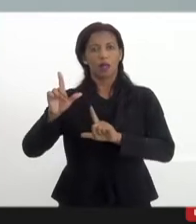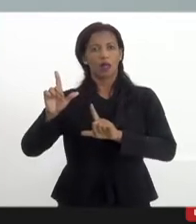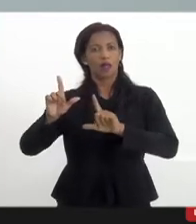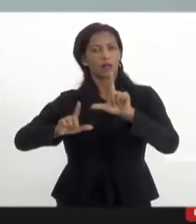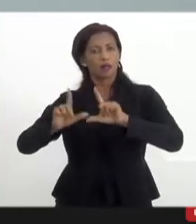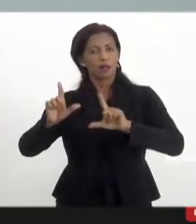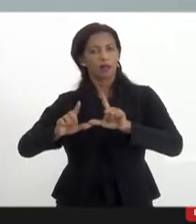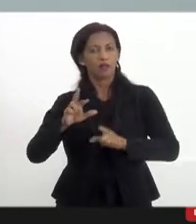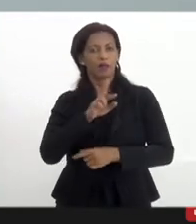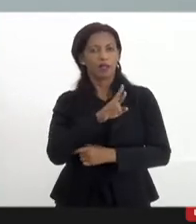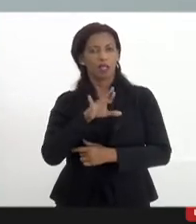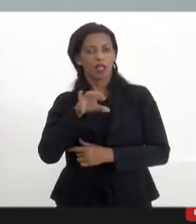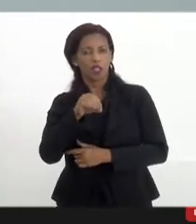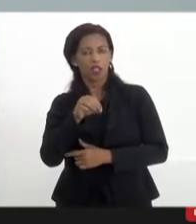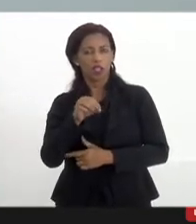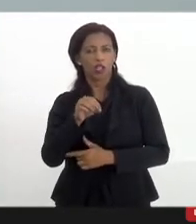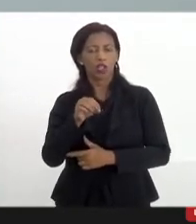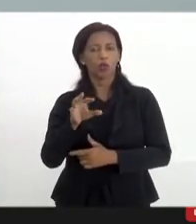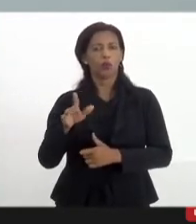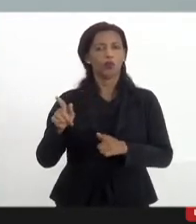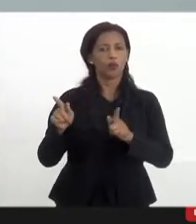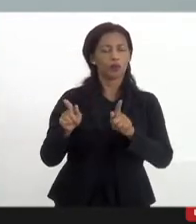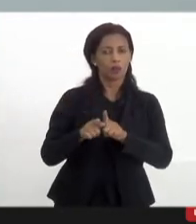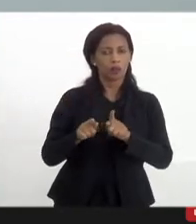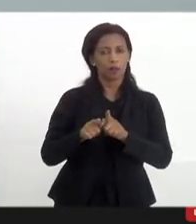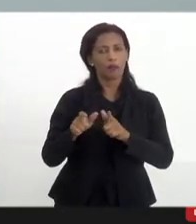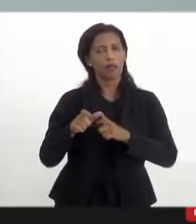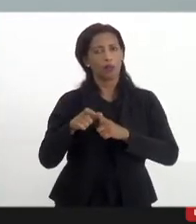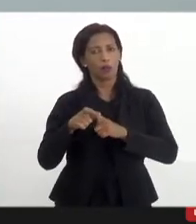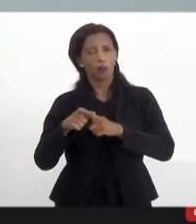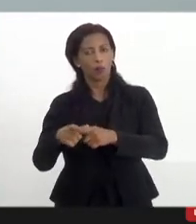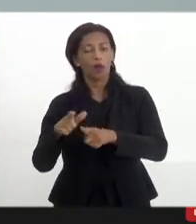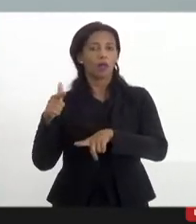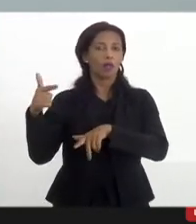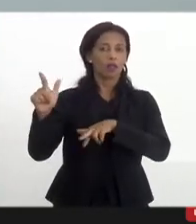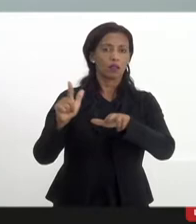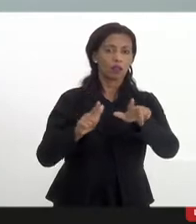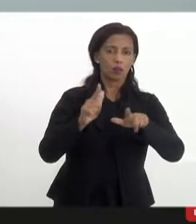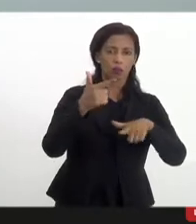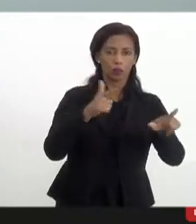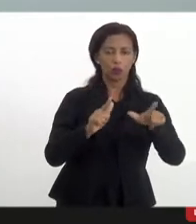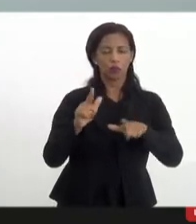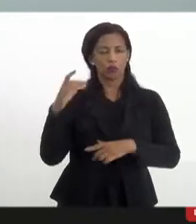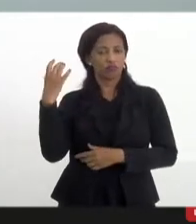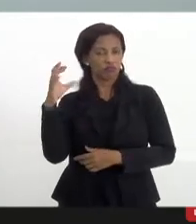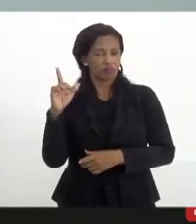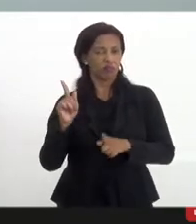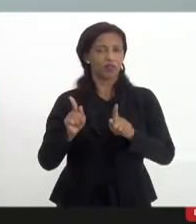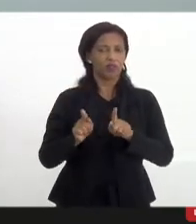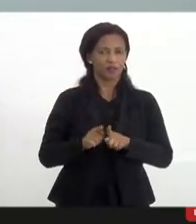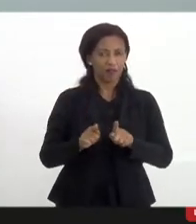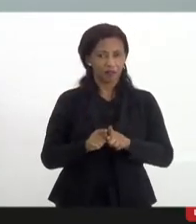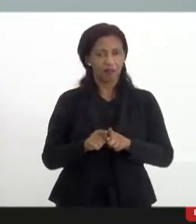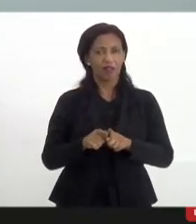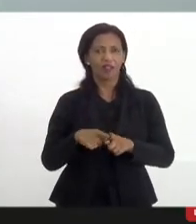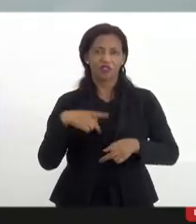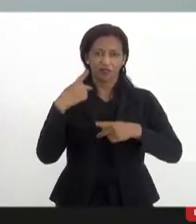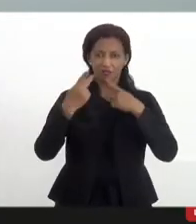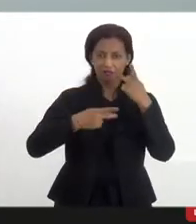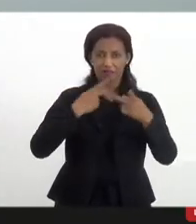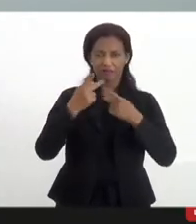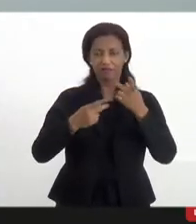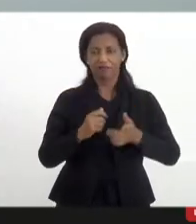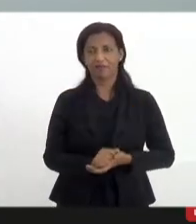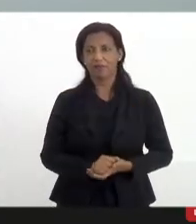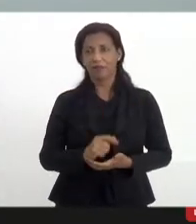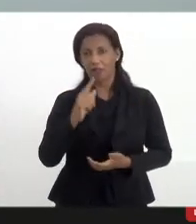Rio, por exemplo, teve comunitária Niterói, entre outras que a gente vai pouco a pouco citando. A ideia